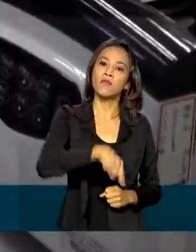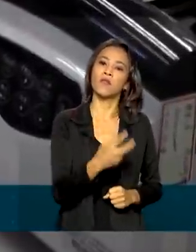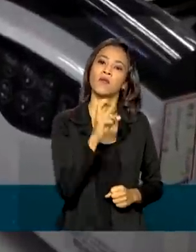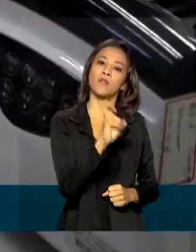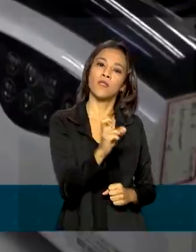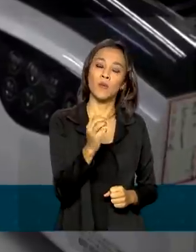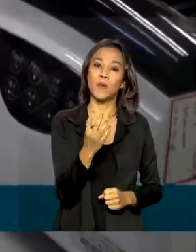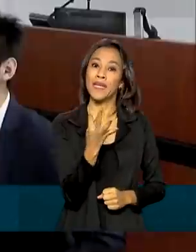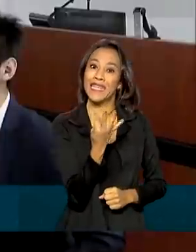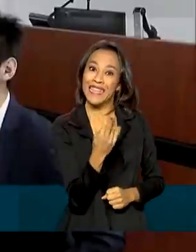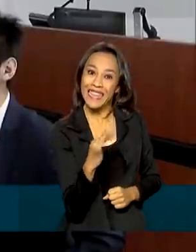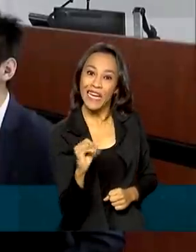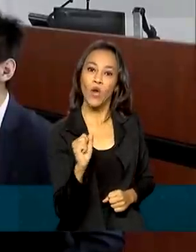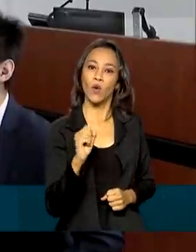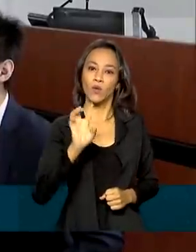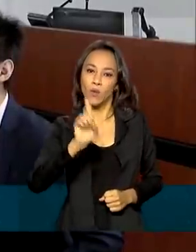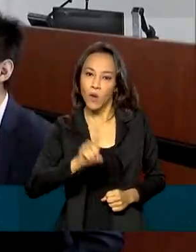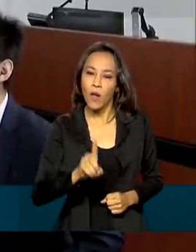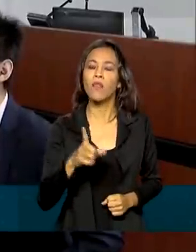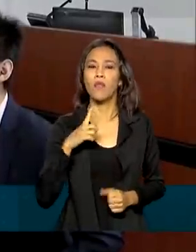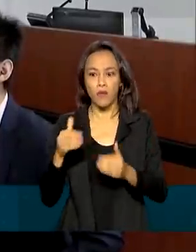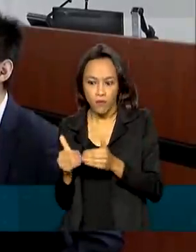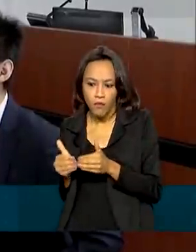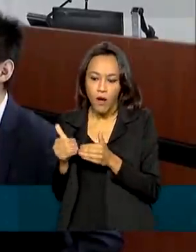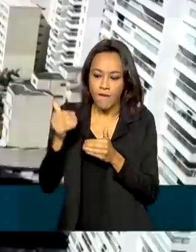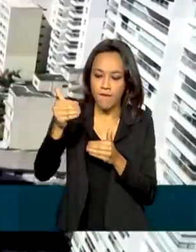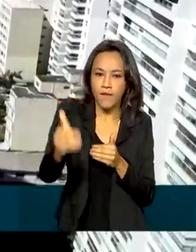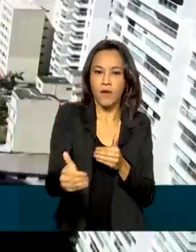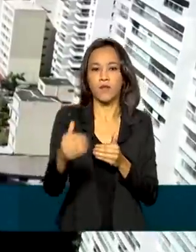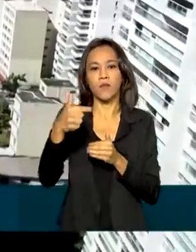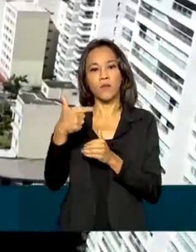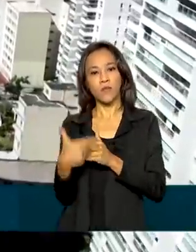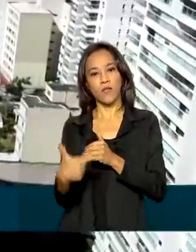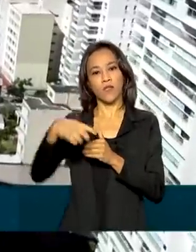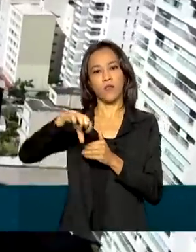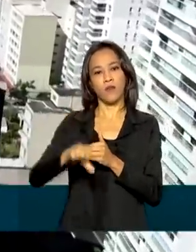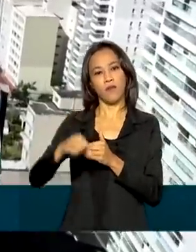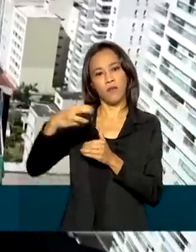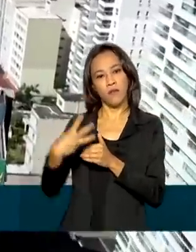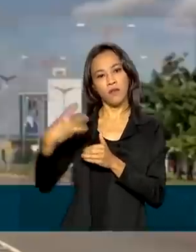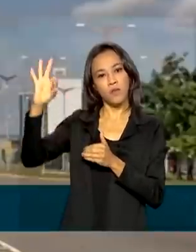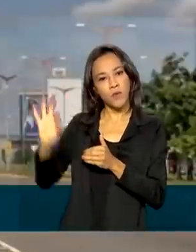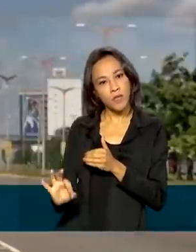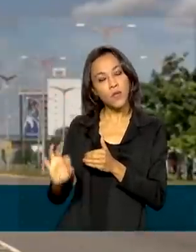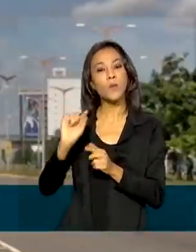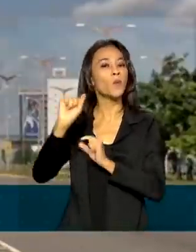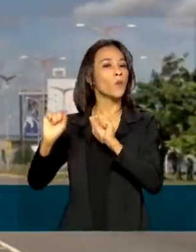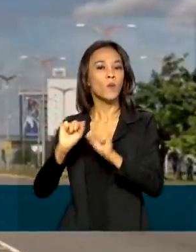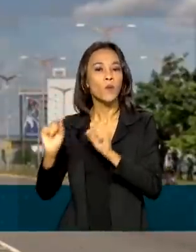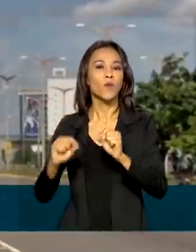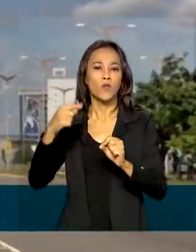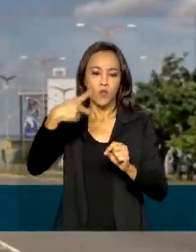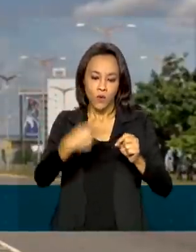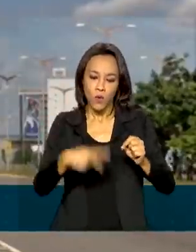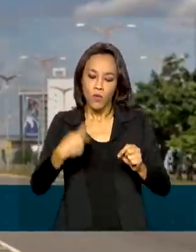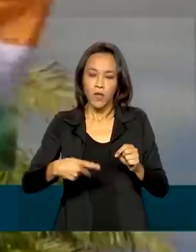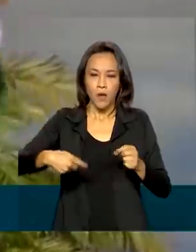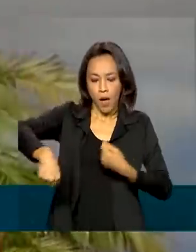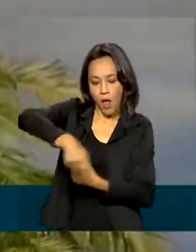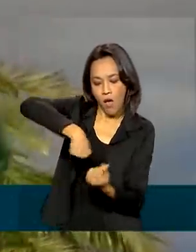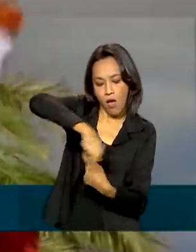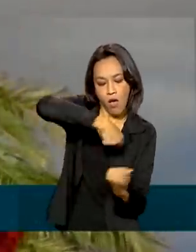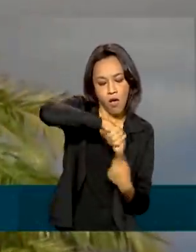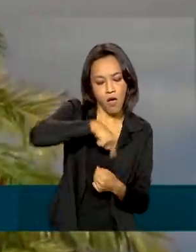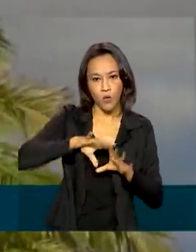trilhões de dólares e houve um avanço de 293% nos negócios internos do bloco,